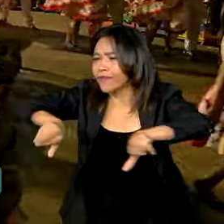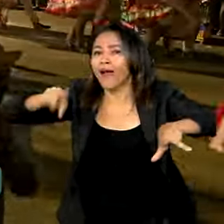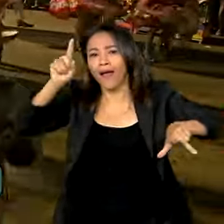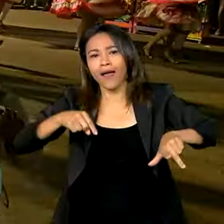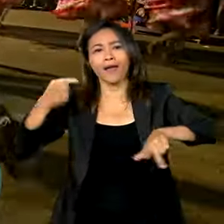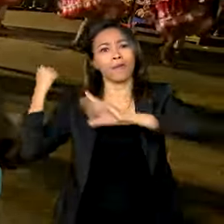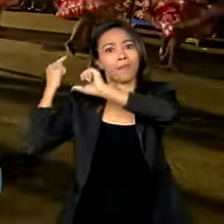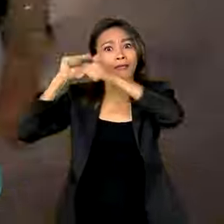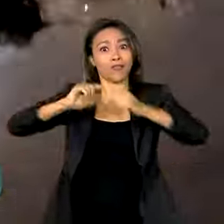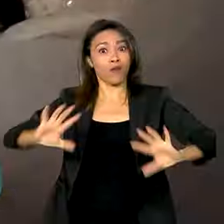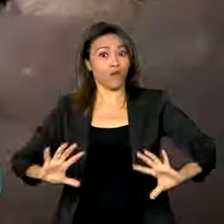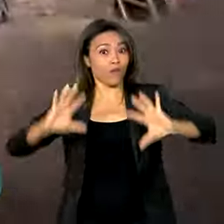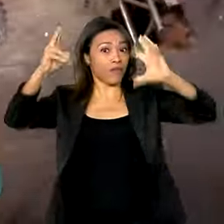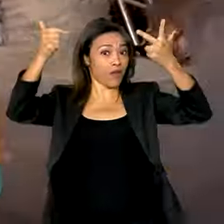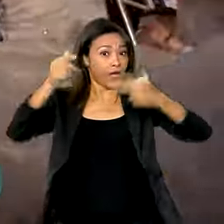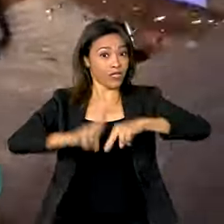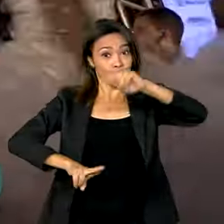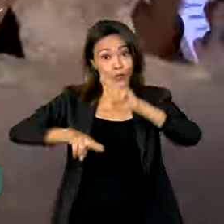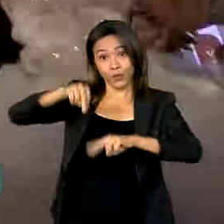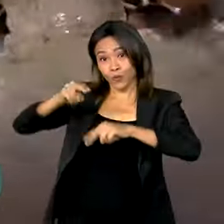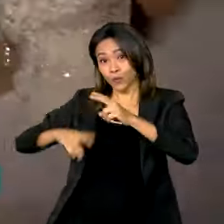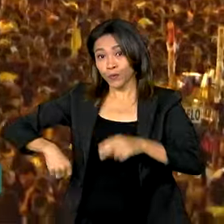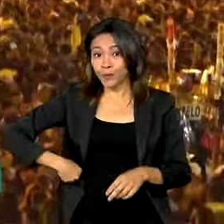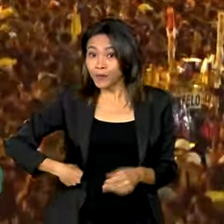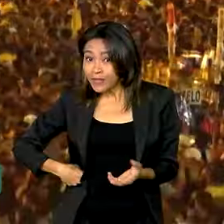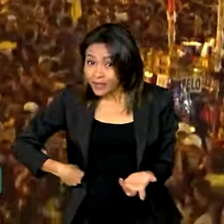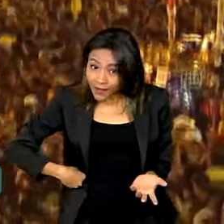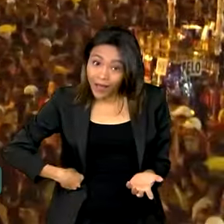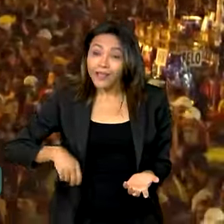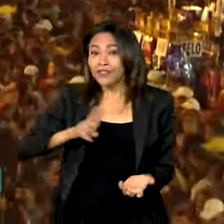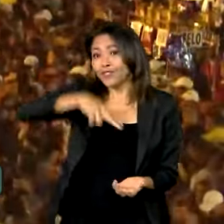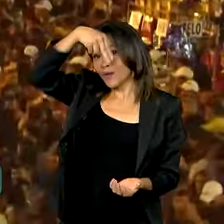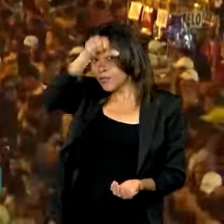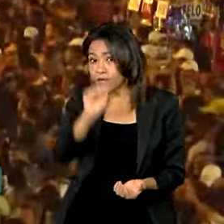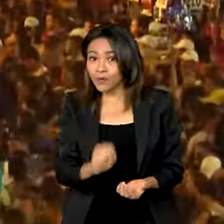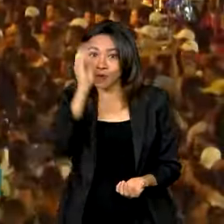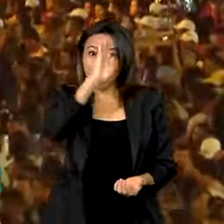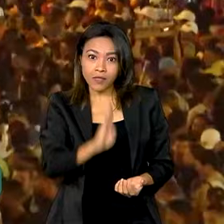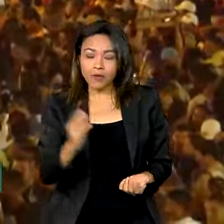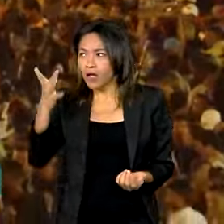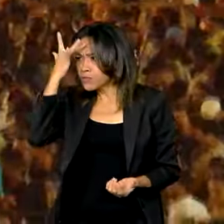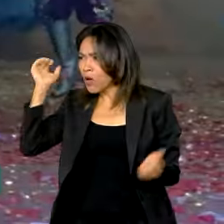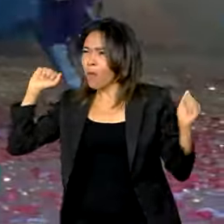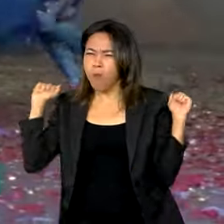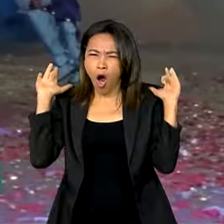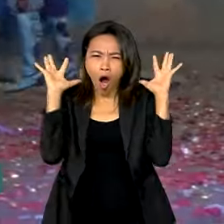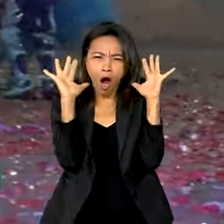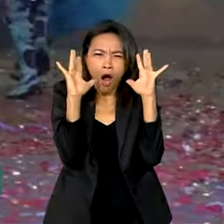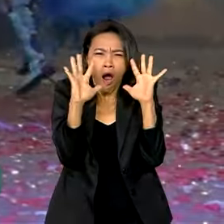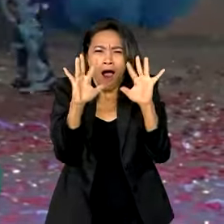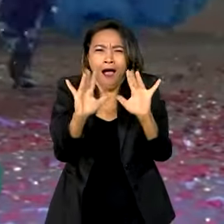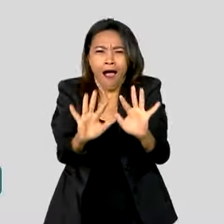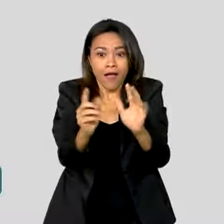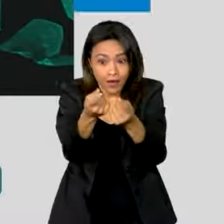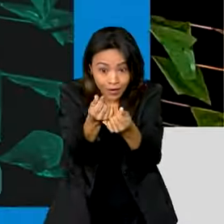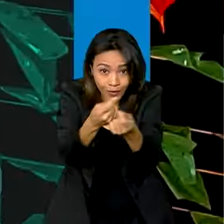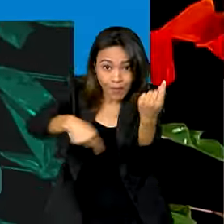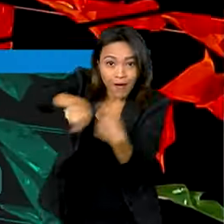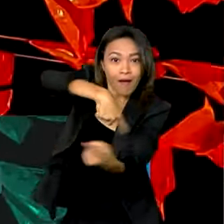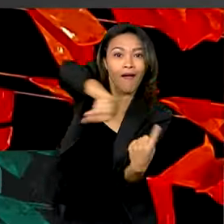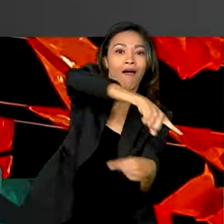festa junina chegou. De norte a sul do país, o arraiar movimenta multidão e também a economia.